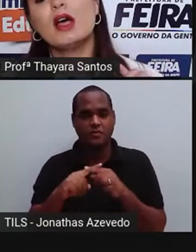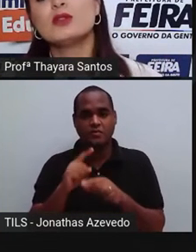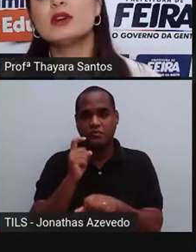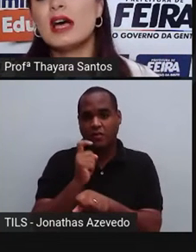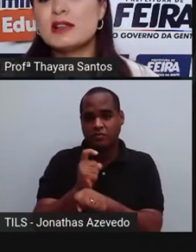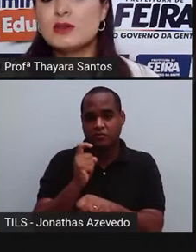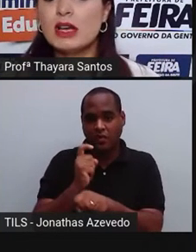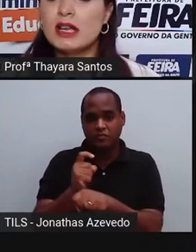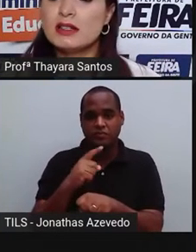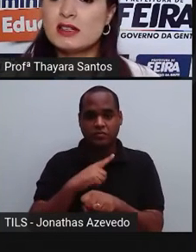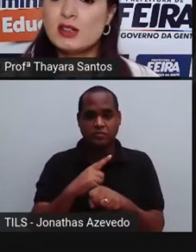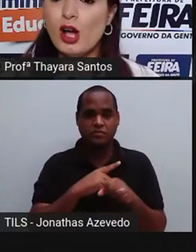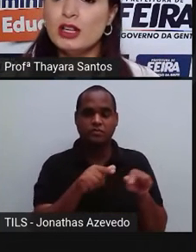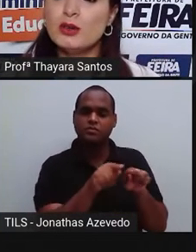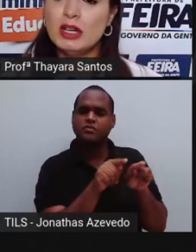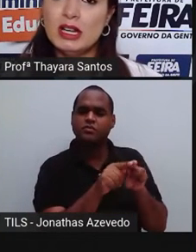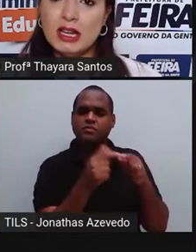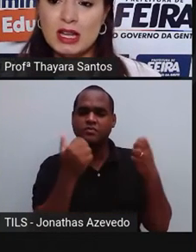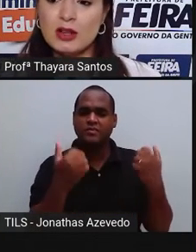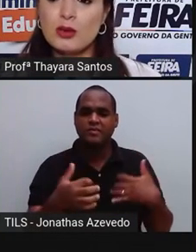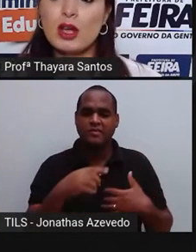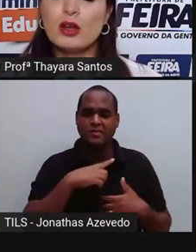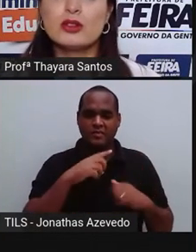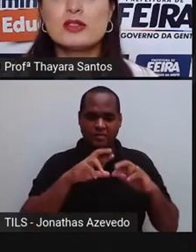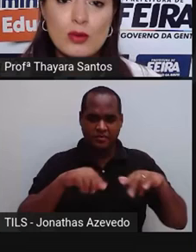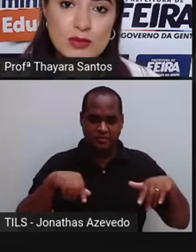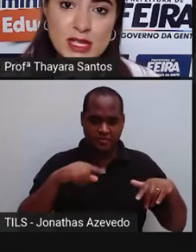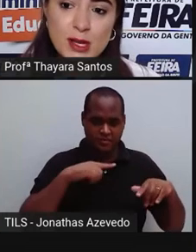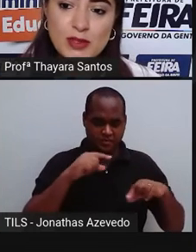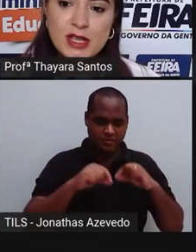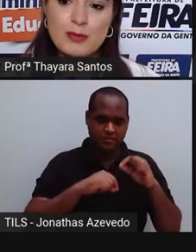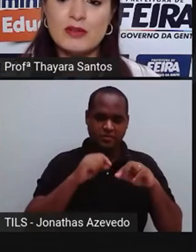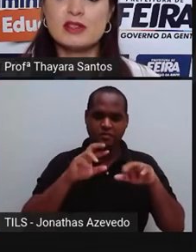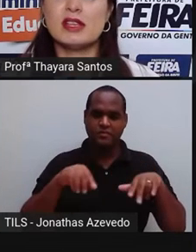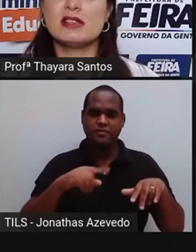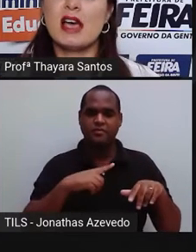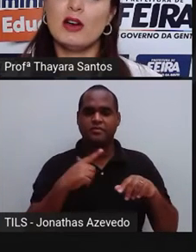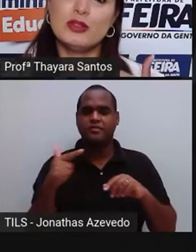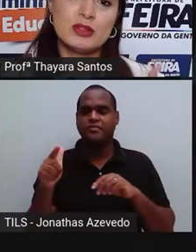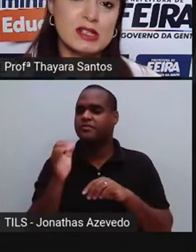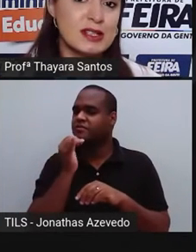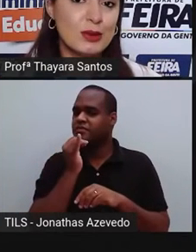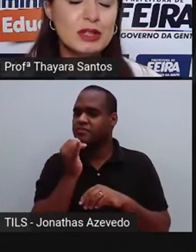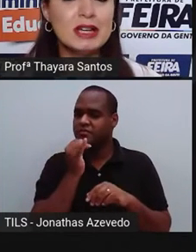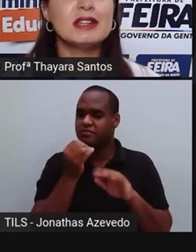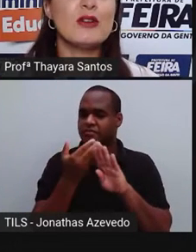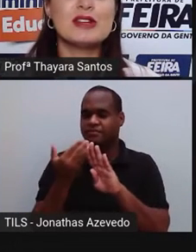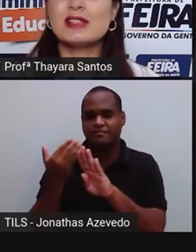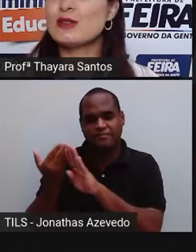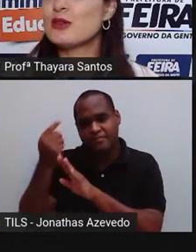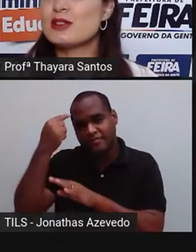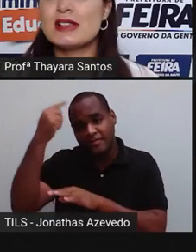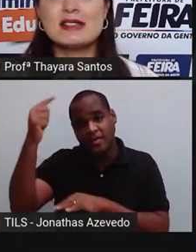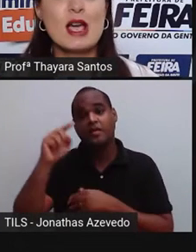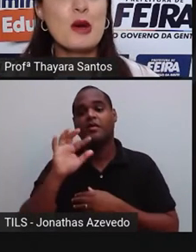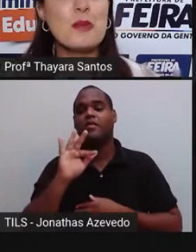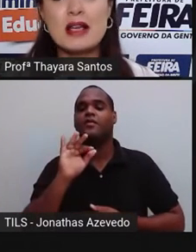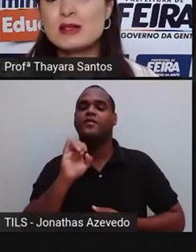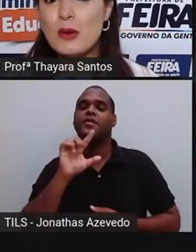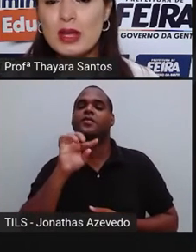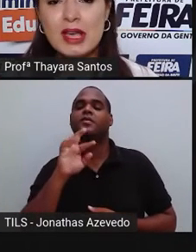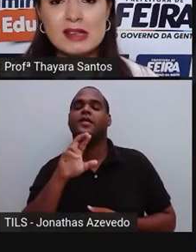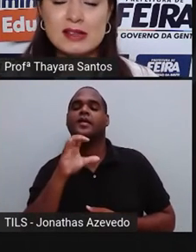No caso, entre sólido e líquido, eu trouxe alguns exemplos aí para vocês. A filtração, que talvez seja o que vocês